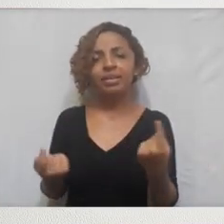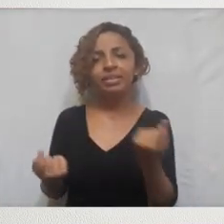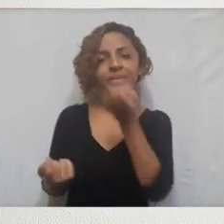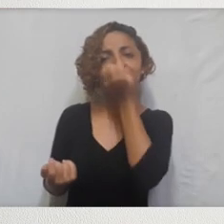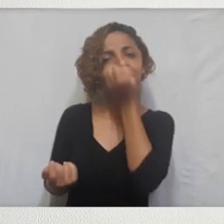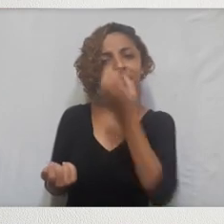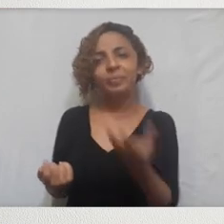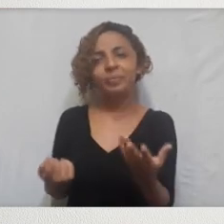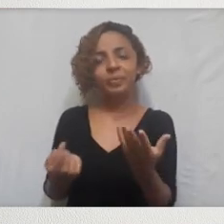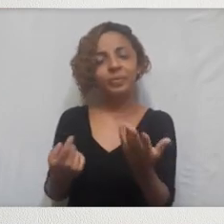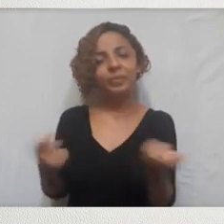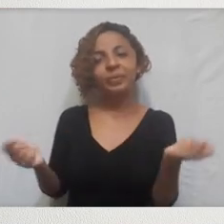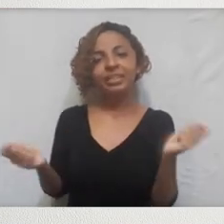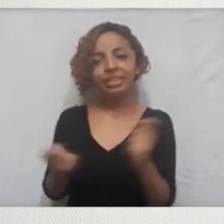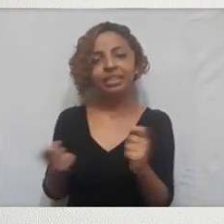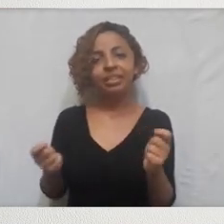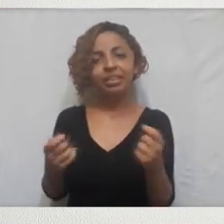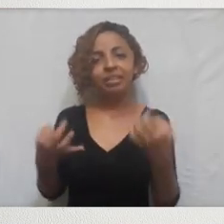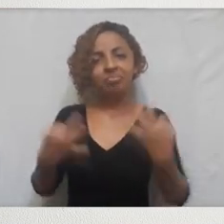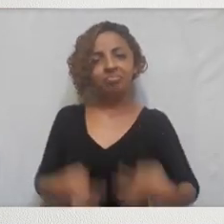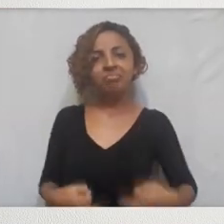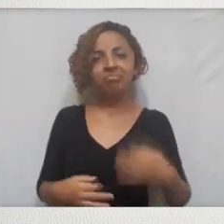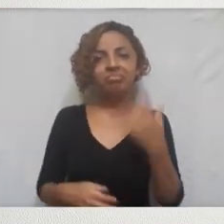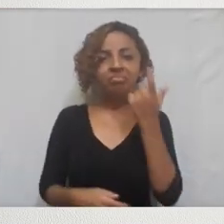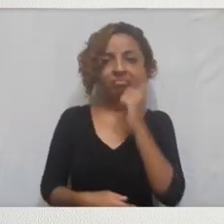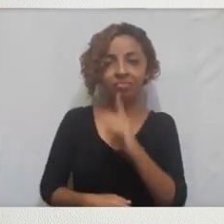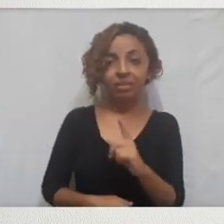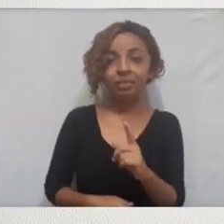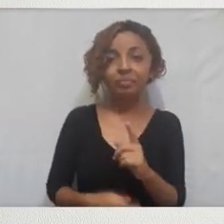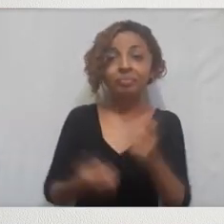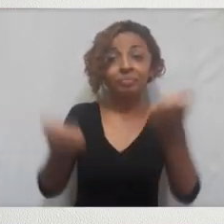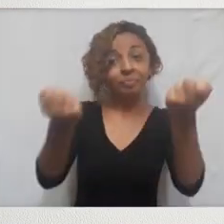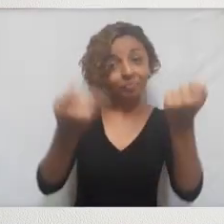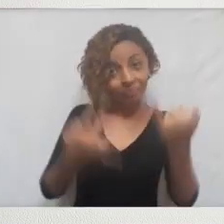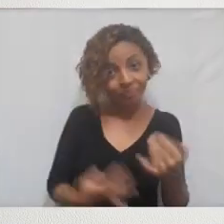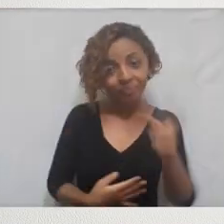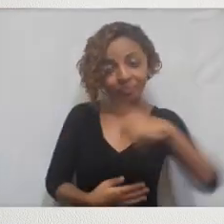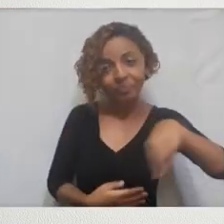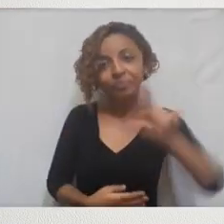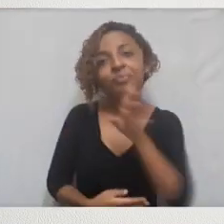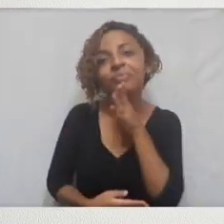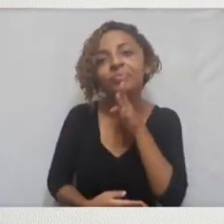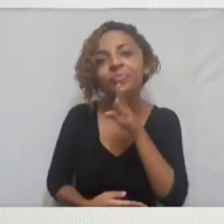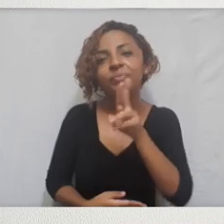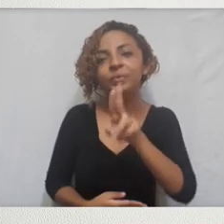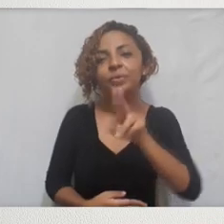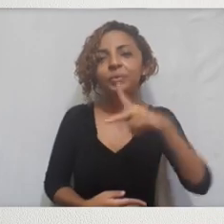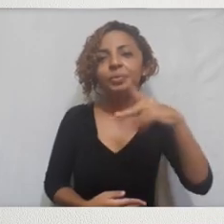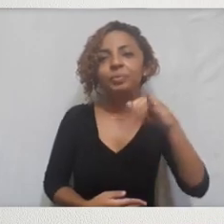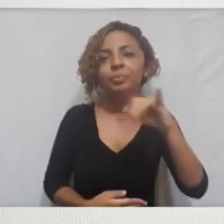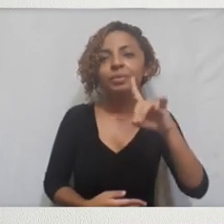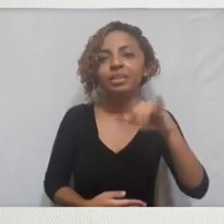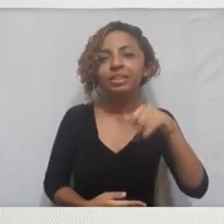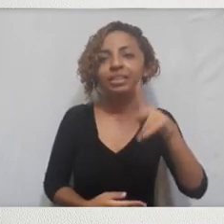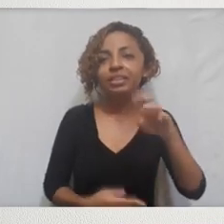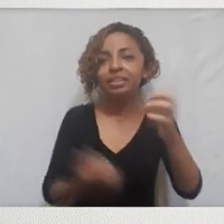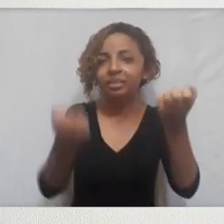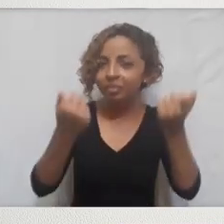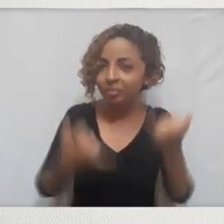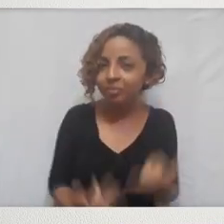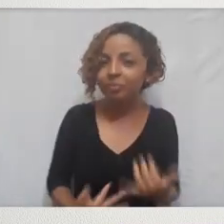realmente muito contundente e muito assertiva. Me conta o que é você conhece do John Updike, algumas dicas,